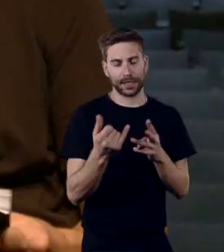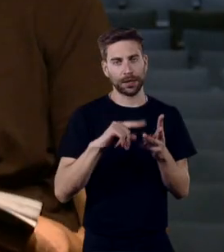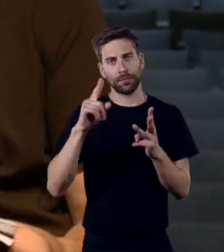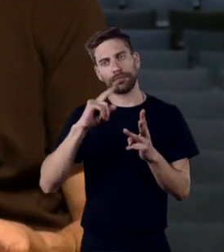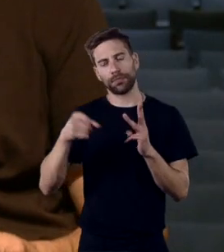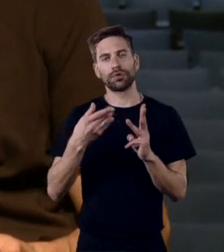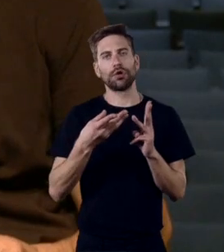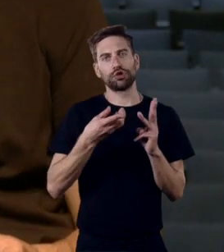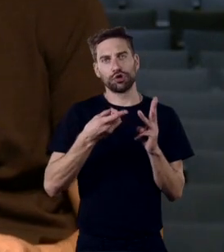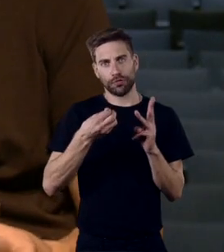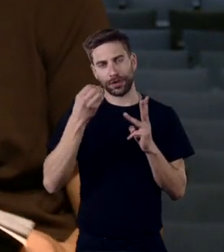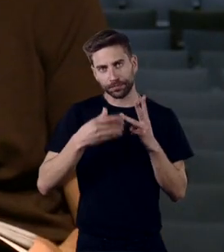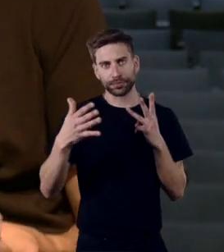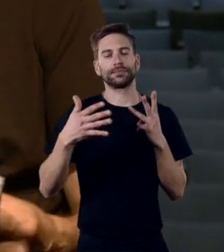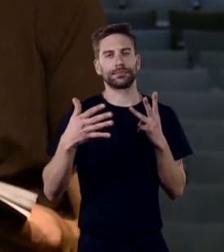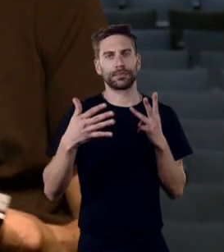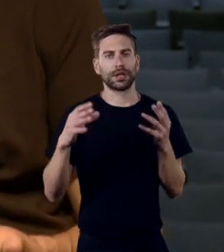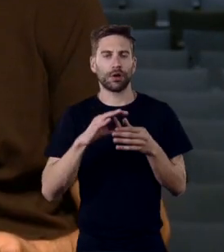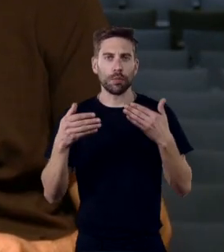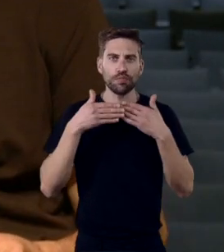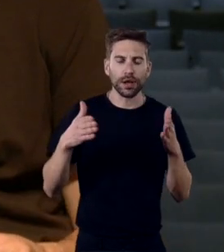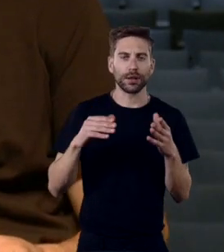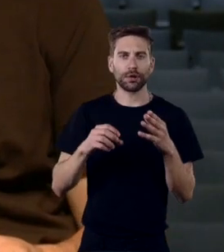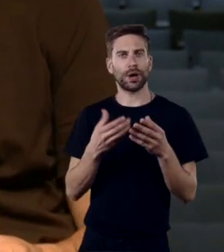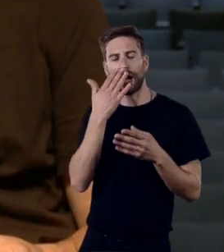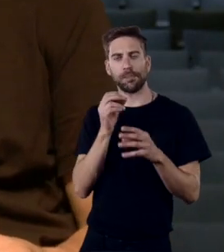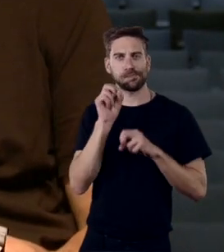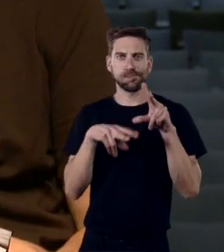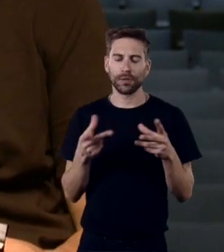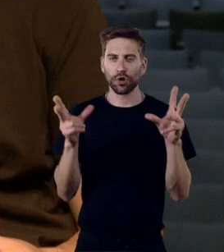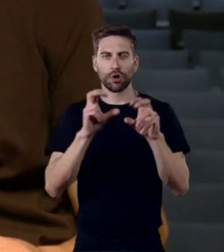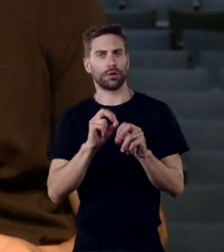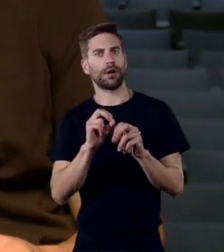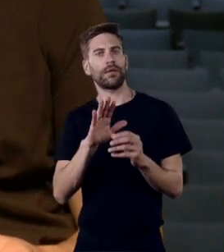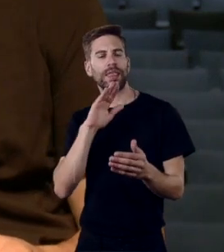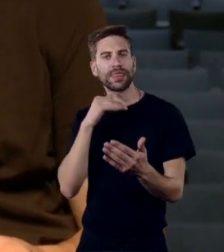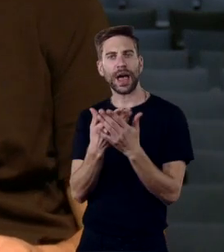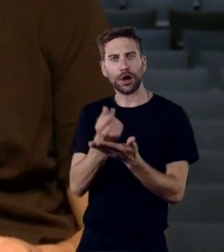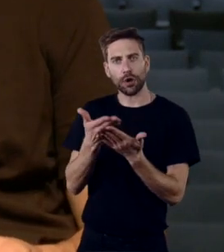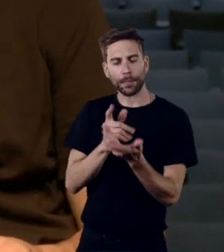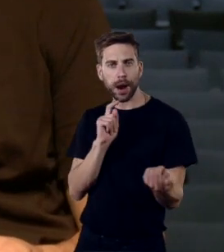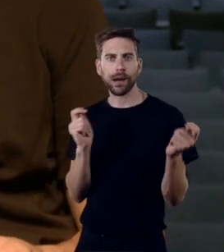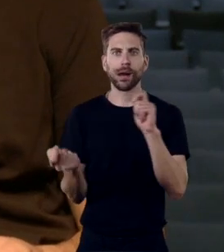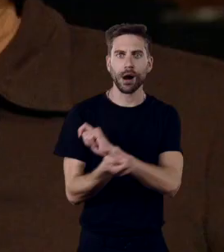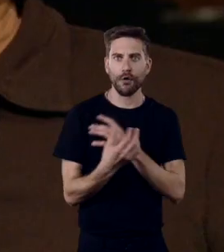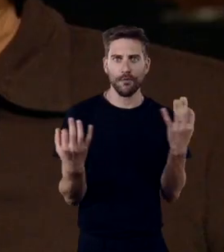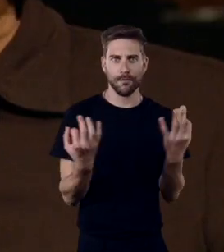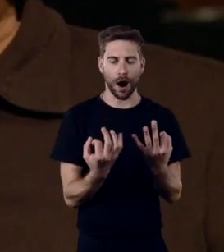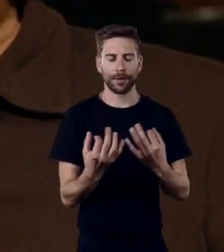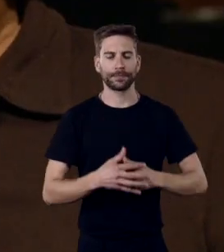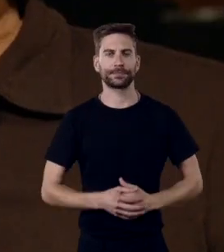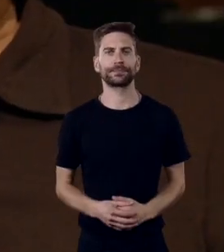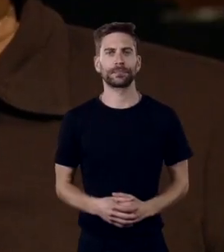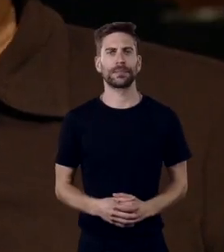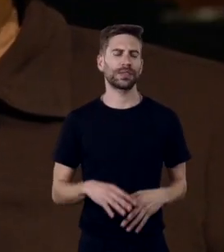uma abertura e uma modernização dos costumes e também uma transformação económica grande que se vive no país. Portanto, há uma